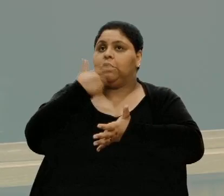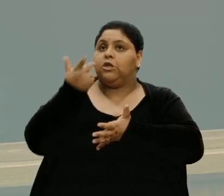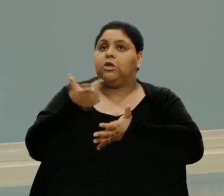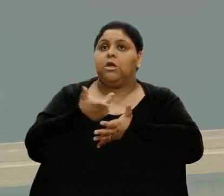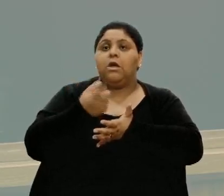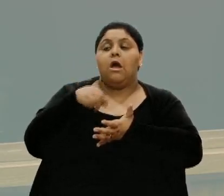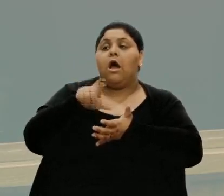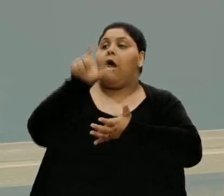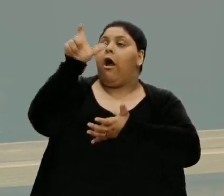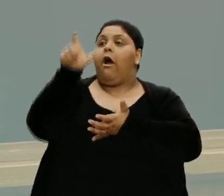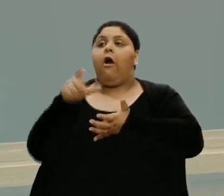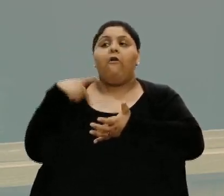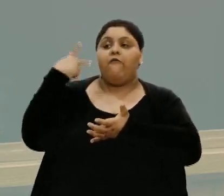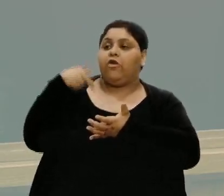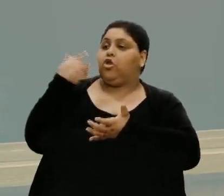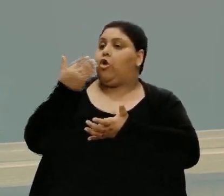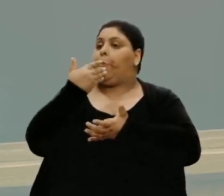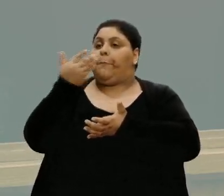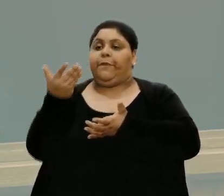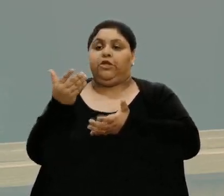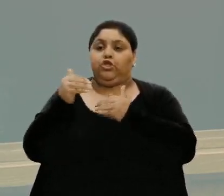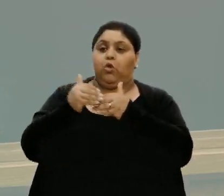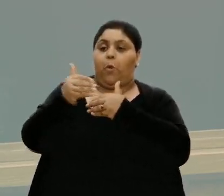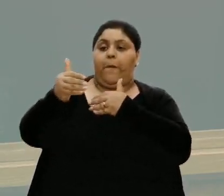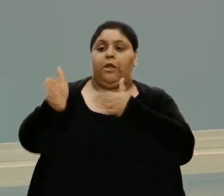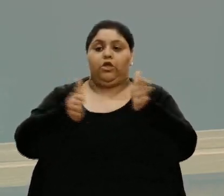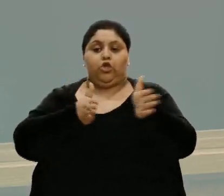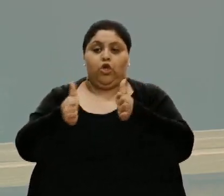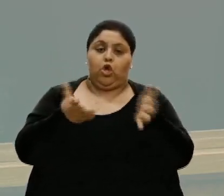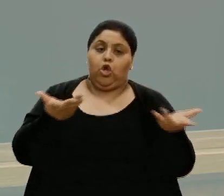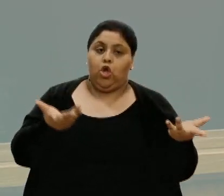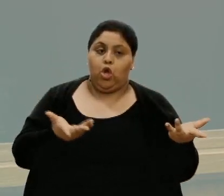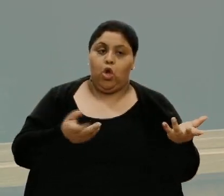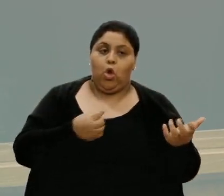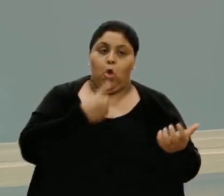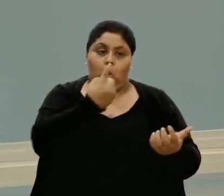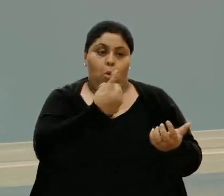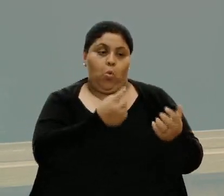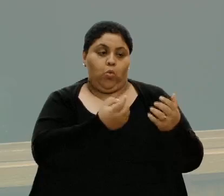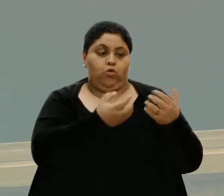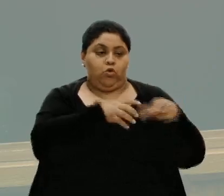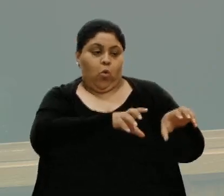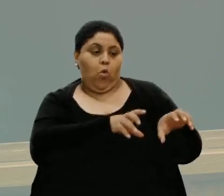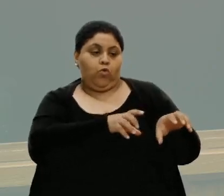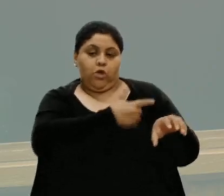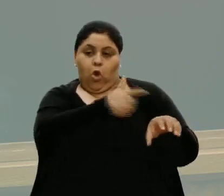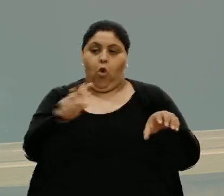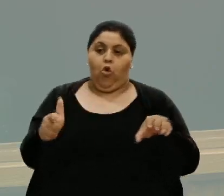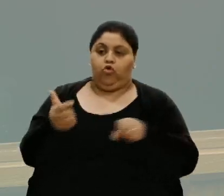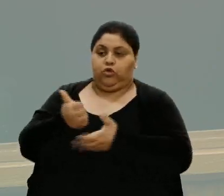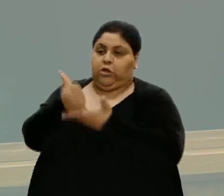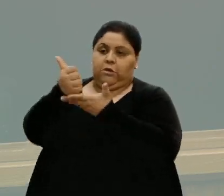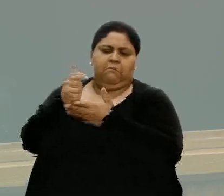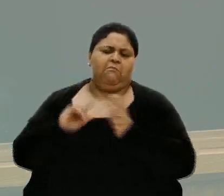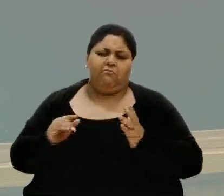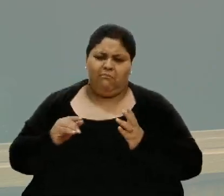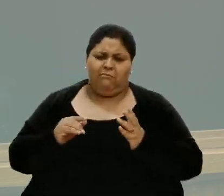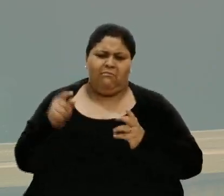vereadora tal pediu vista e vereadores tal foram a favor e outros contra. Esse não é o tipo de